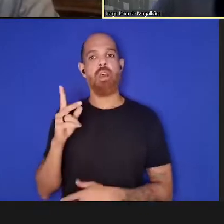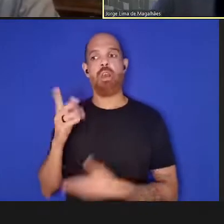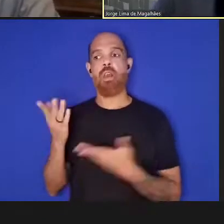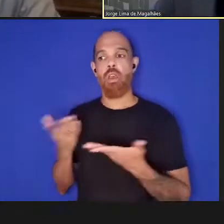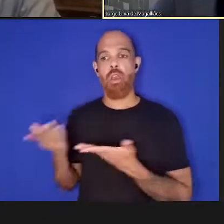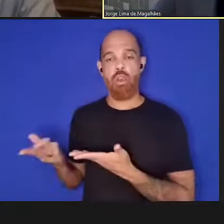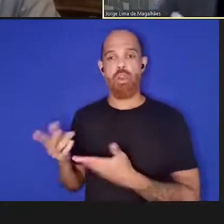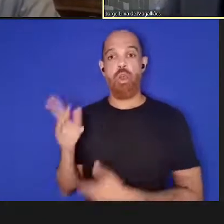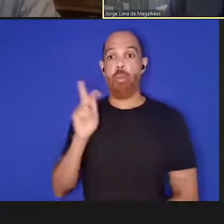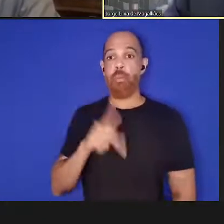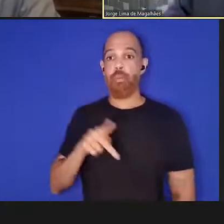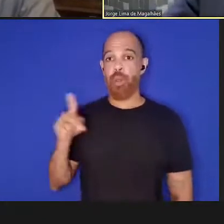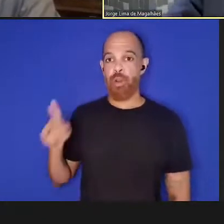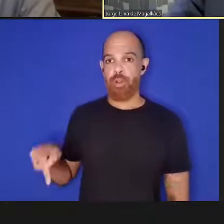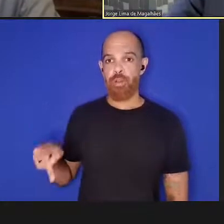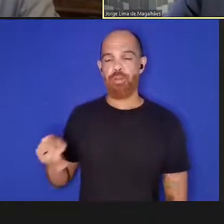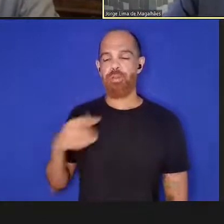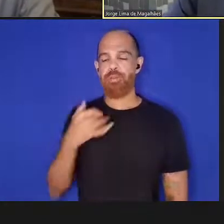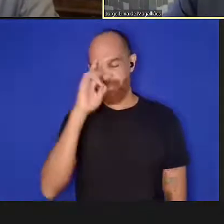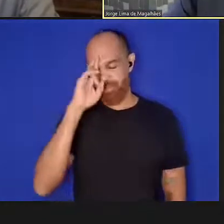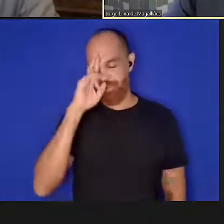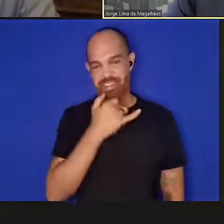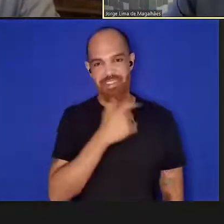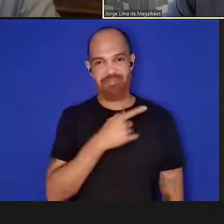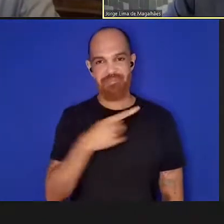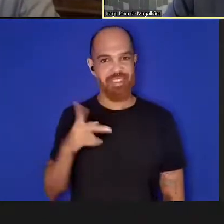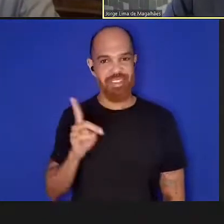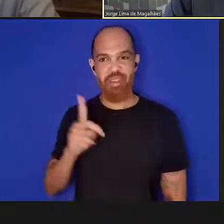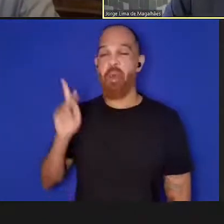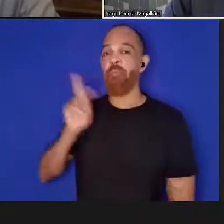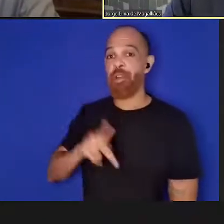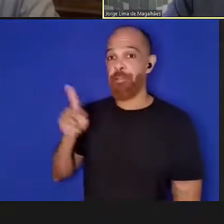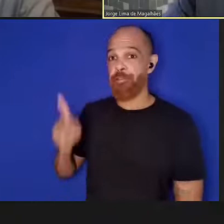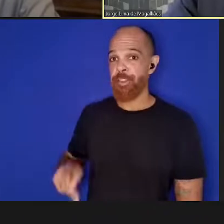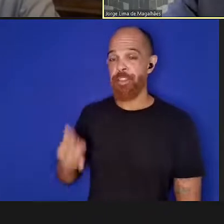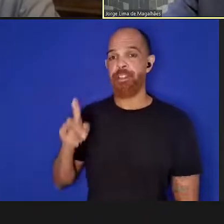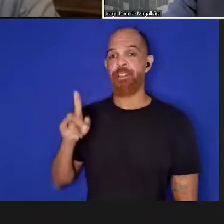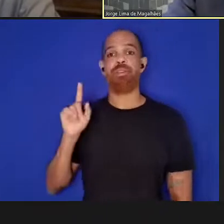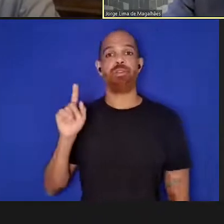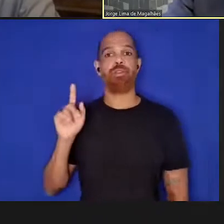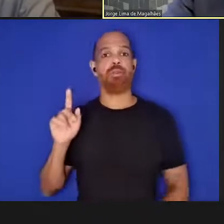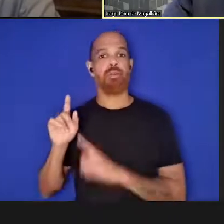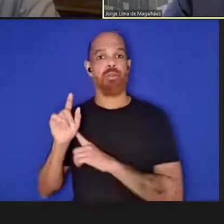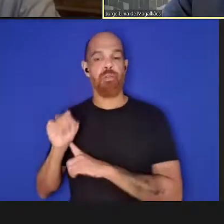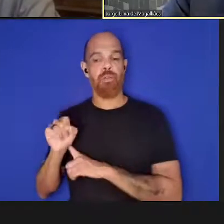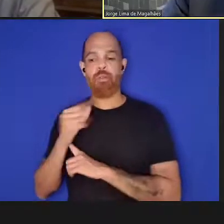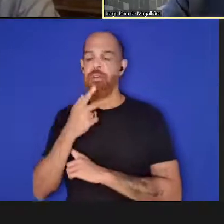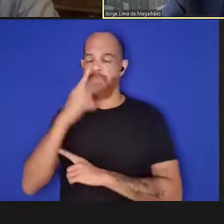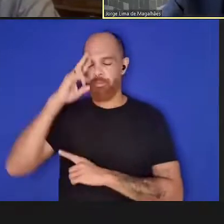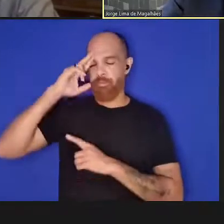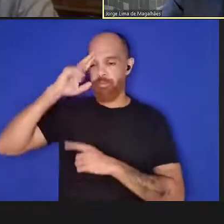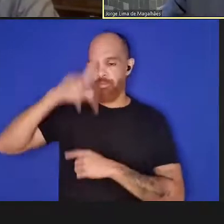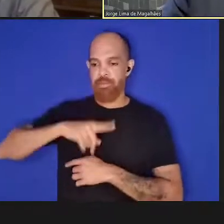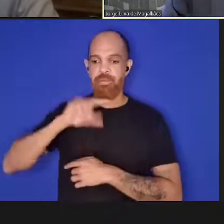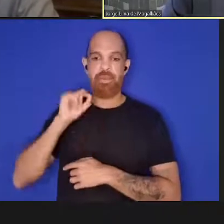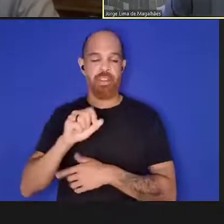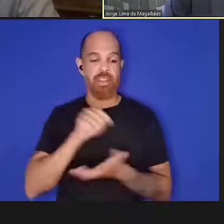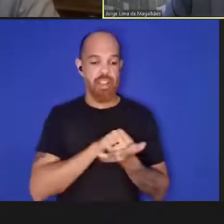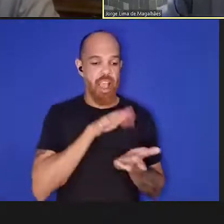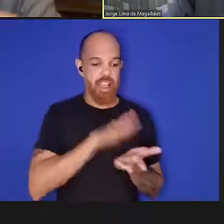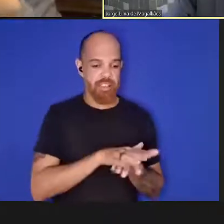professor perdão professor Paulo Ferrim de HMP perdão a falha com tantas anotações